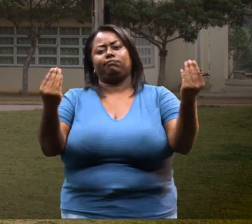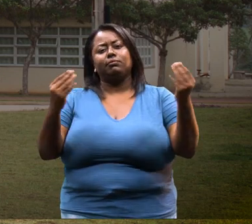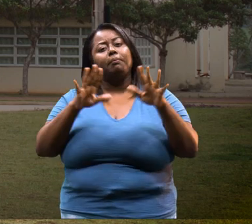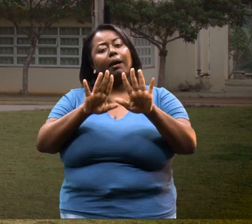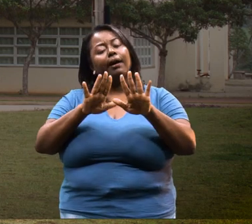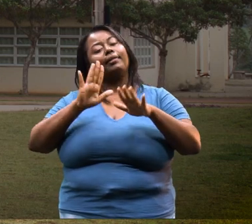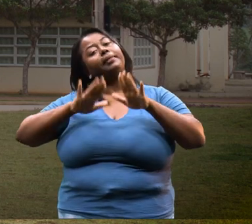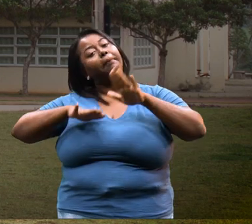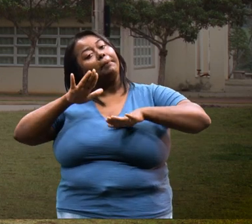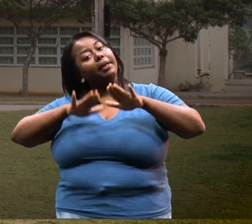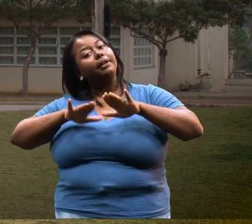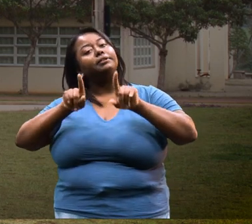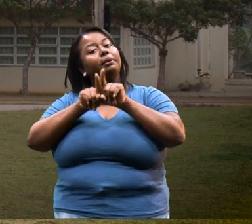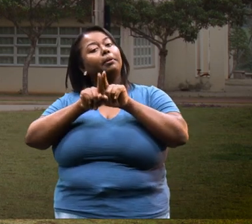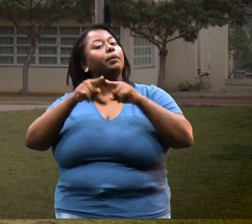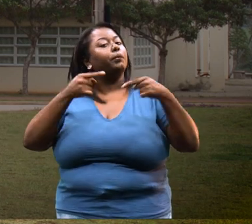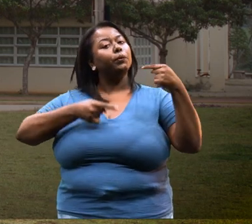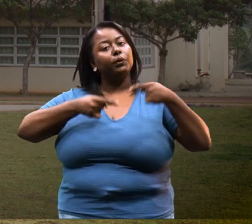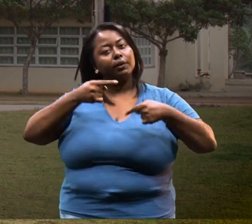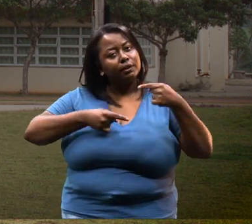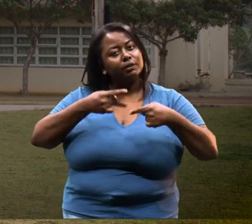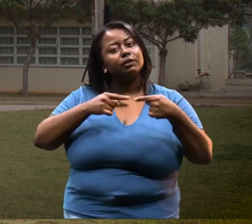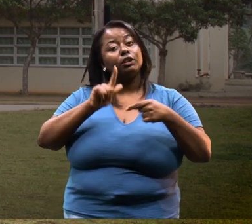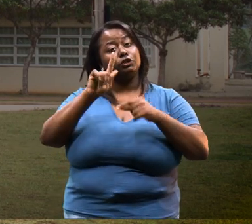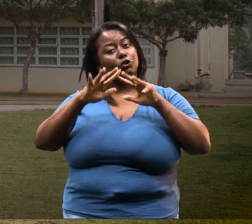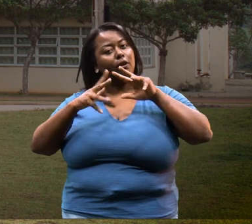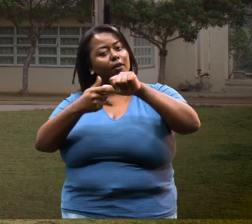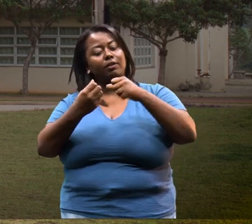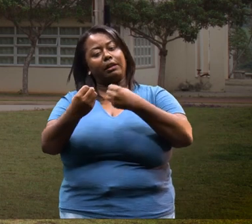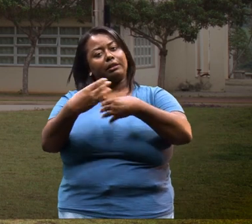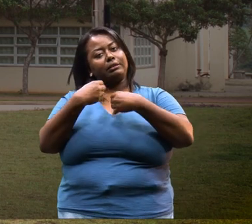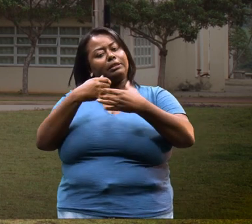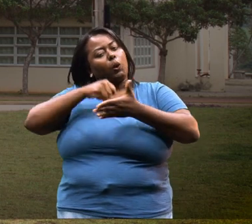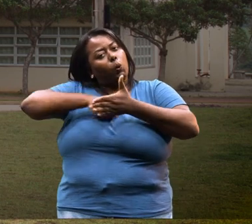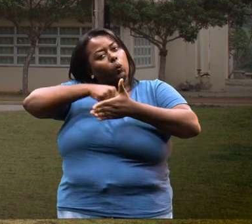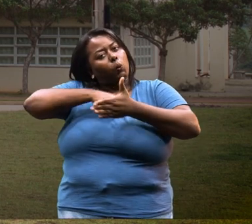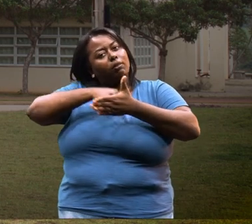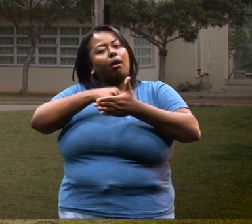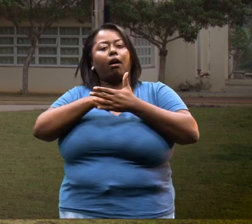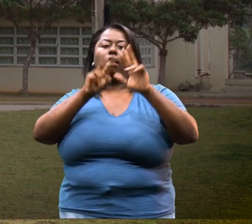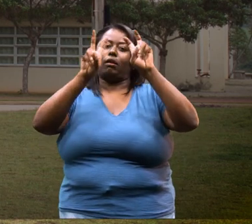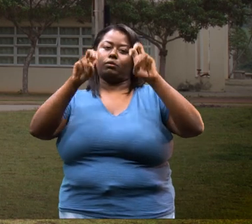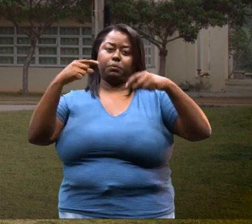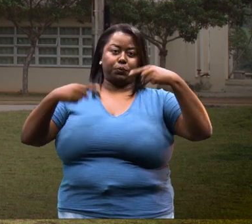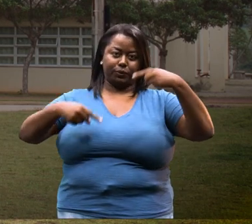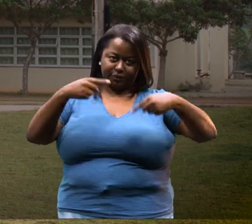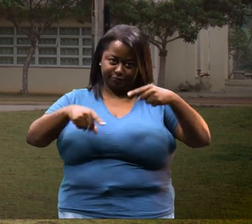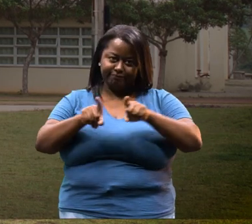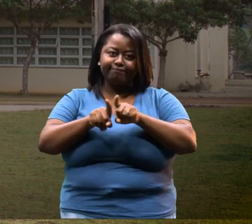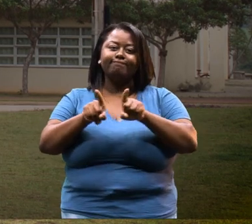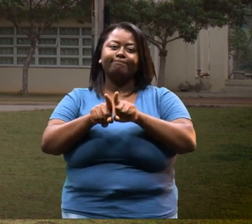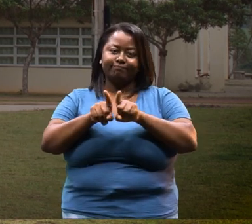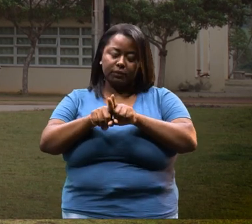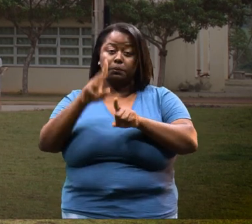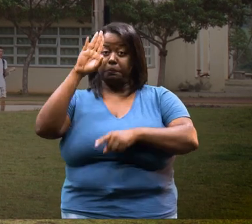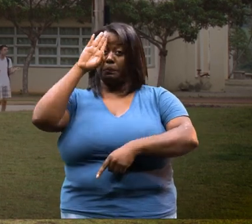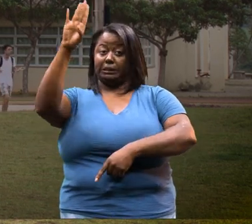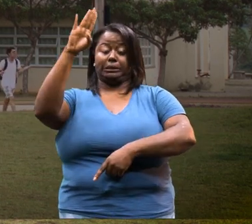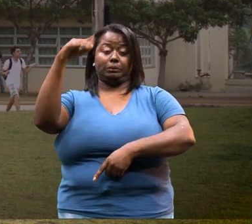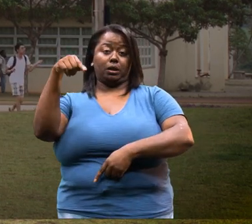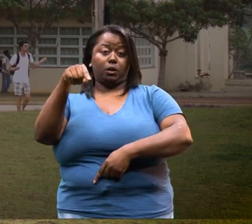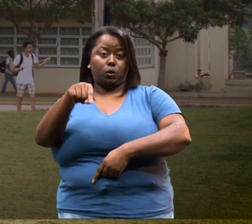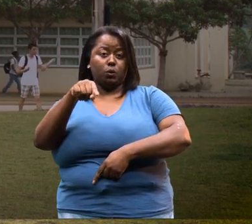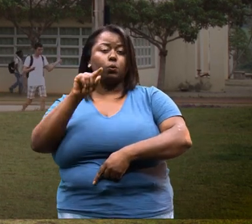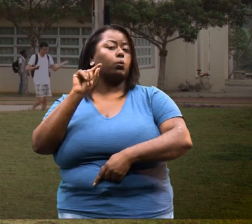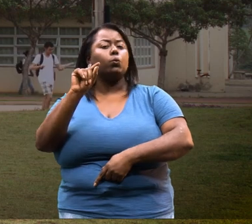mas a gente depende muito dessas questões políticas e tal, então, a geografia também ensina um pouco a lutar por essas questões políticas, então, acho que é o